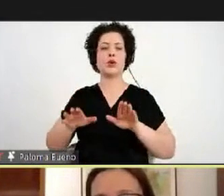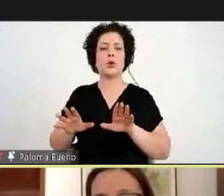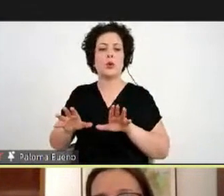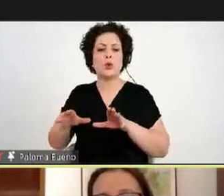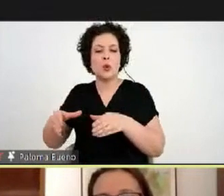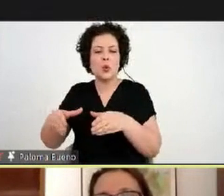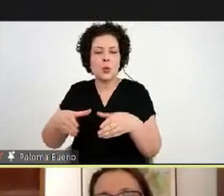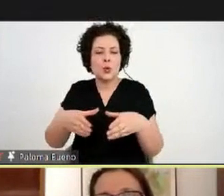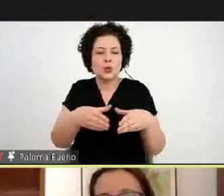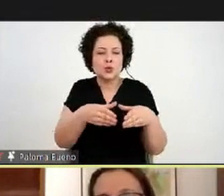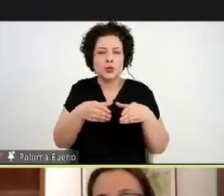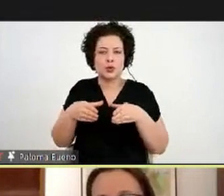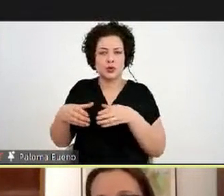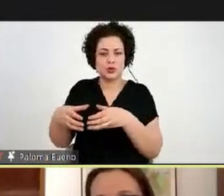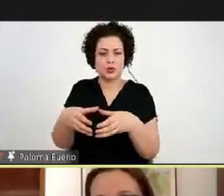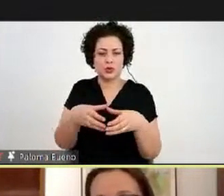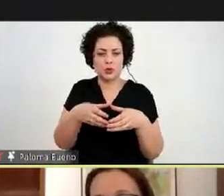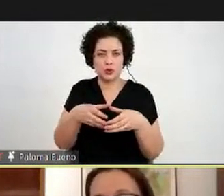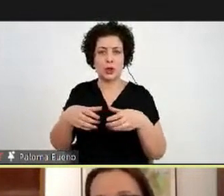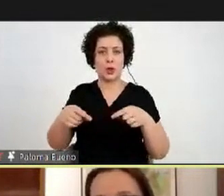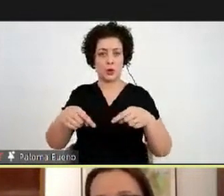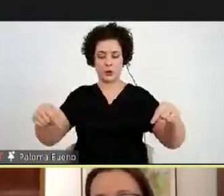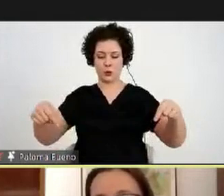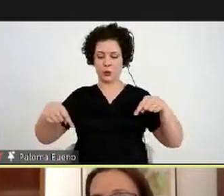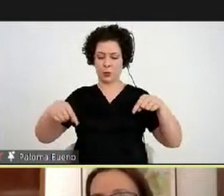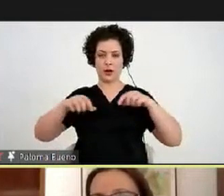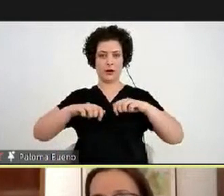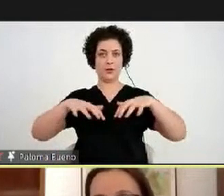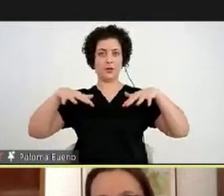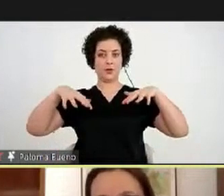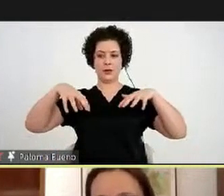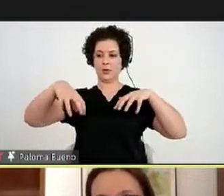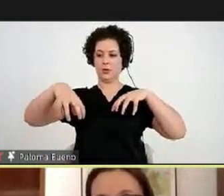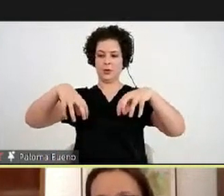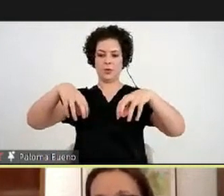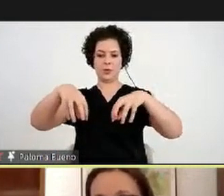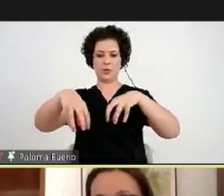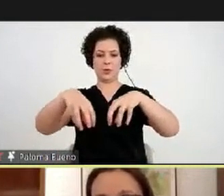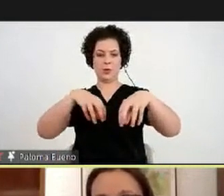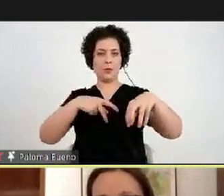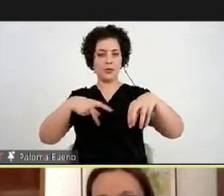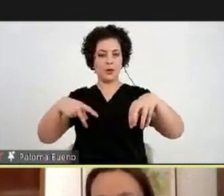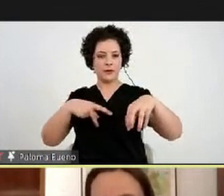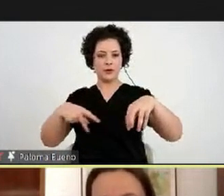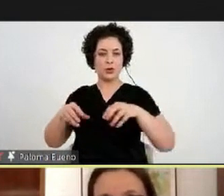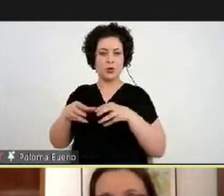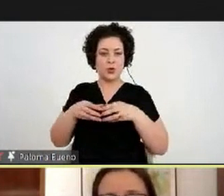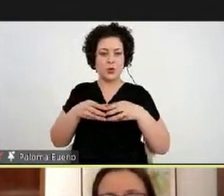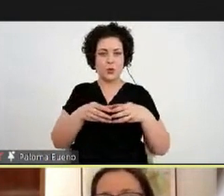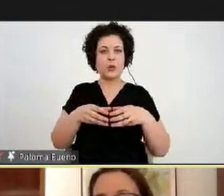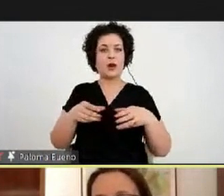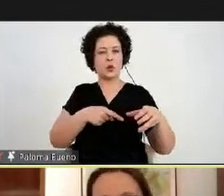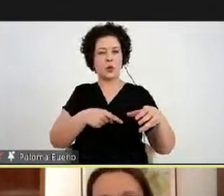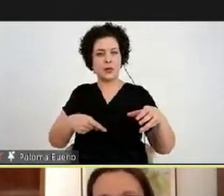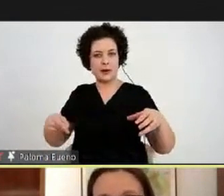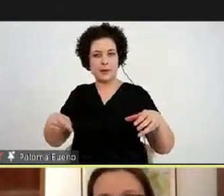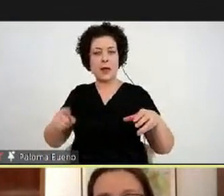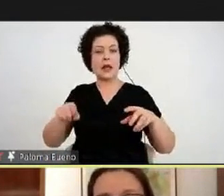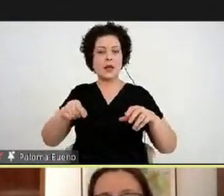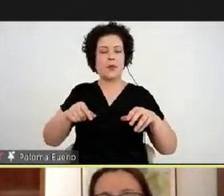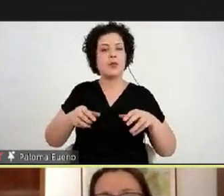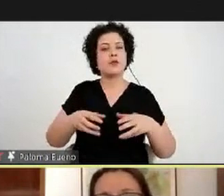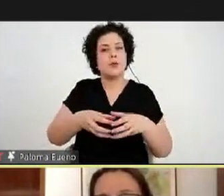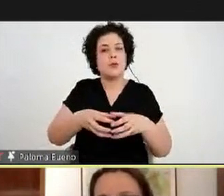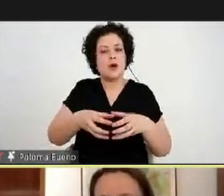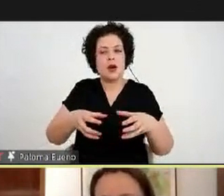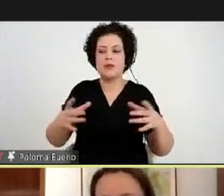formados no espaço, no auditório, nas conversas com os professores que eu falei durante a semana, um pouco desse espaço